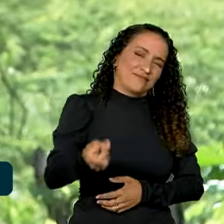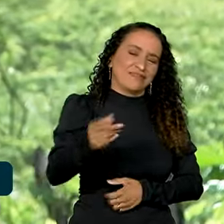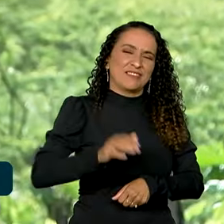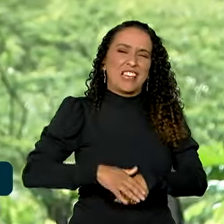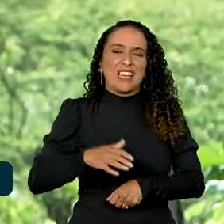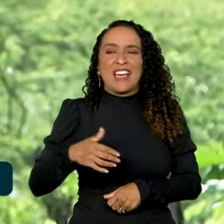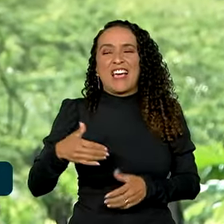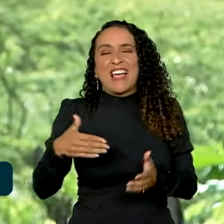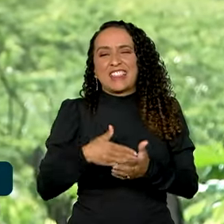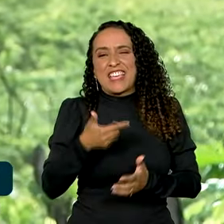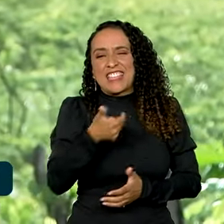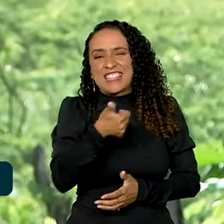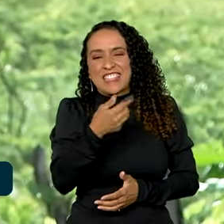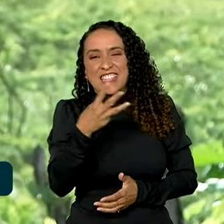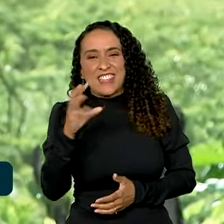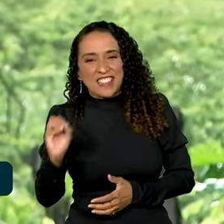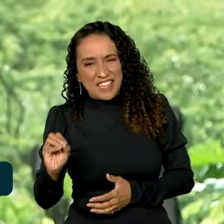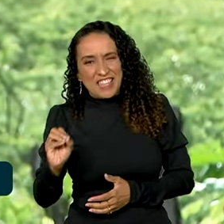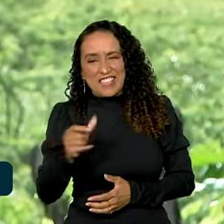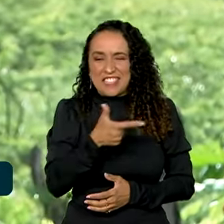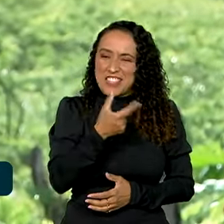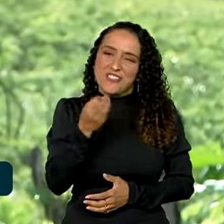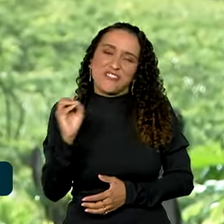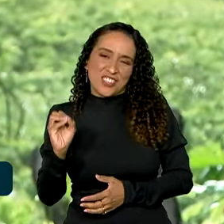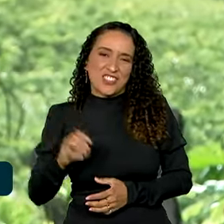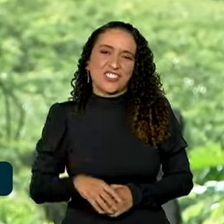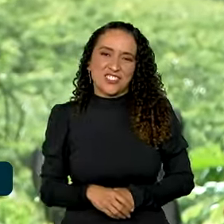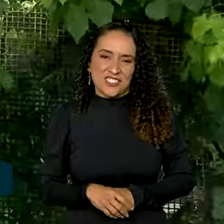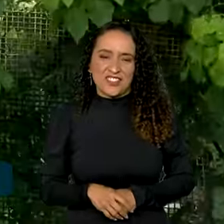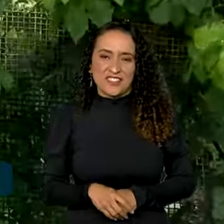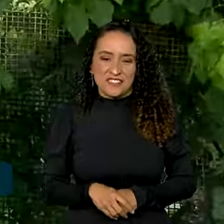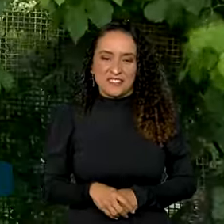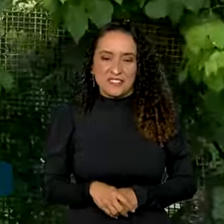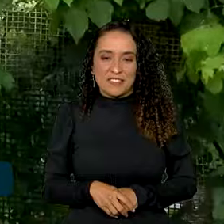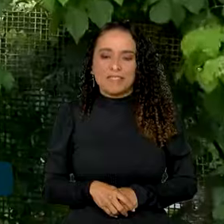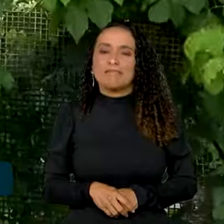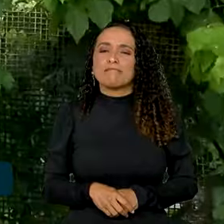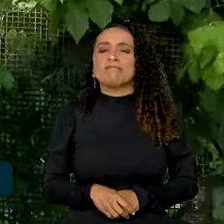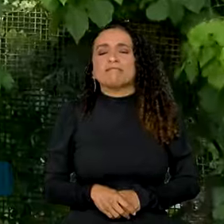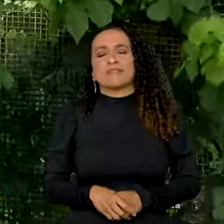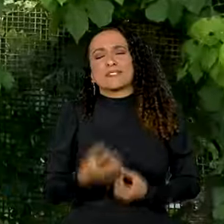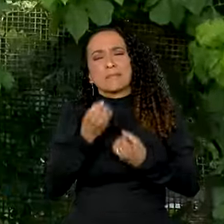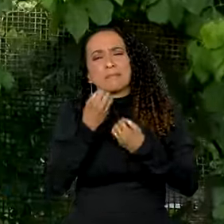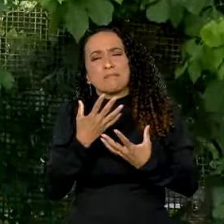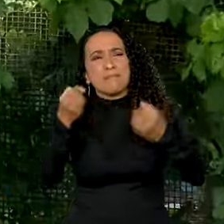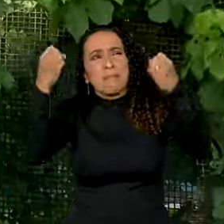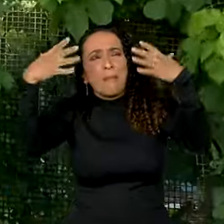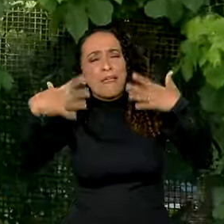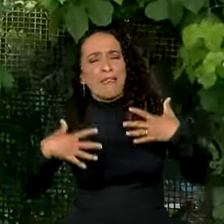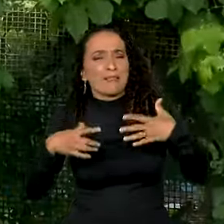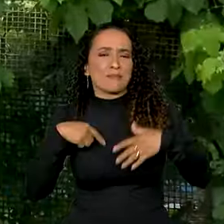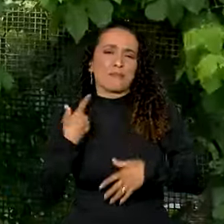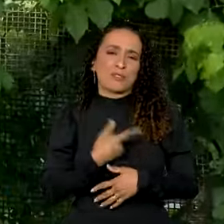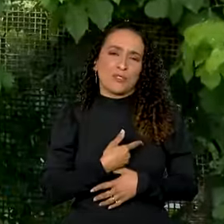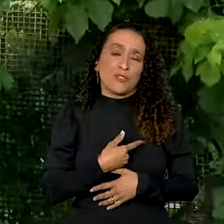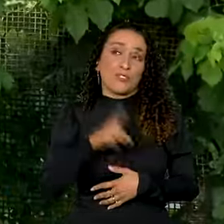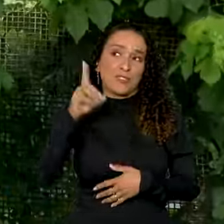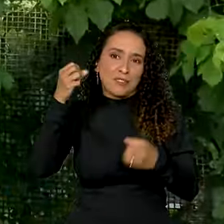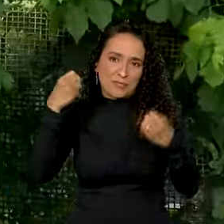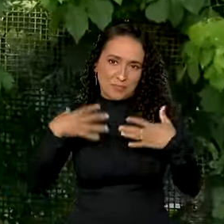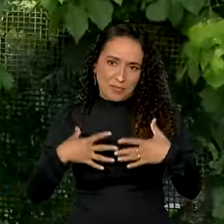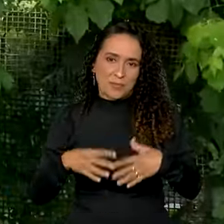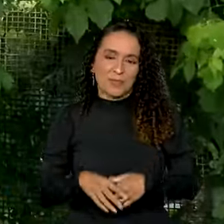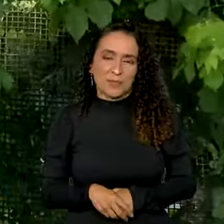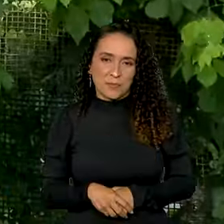fazer ao menos 130, 120. Uma bênção para todo mundo, uma bênção de Deus, né,